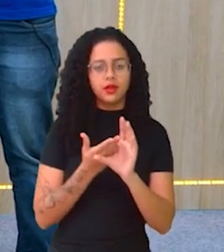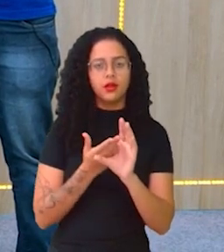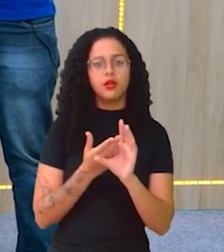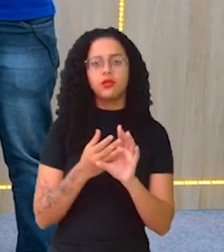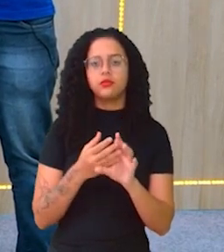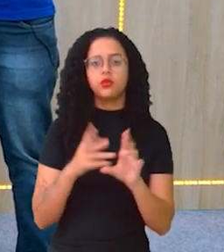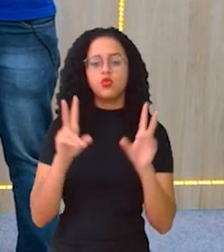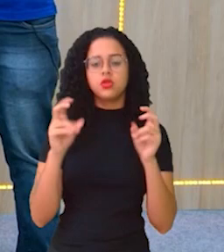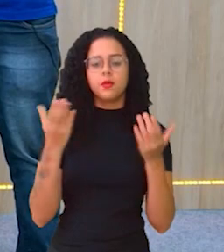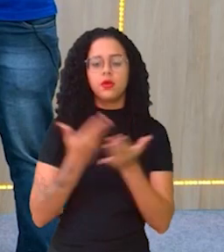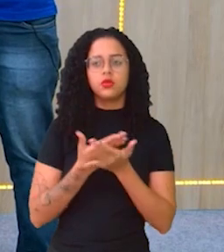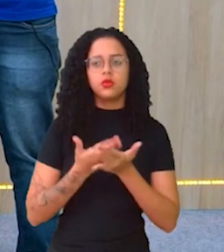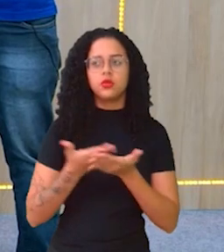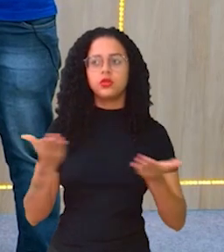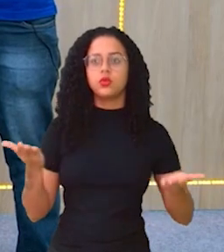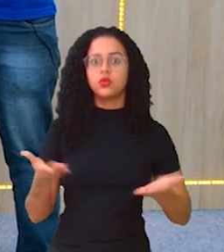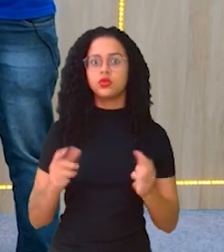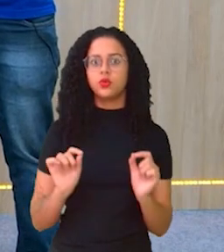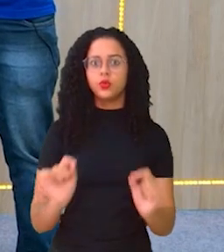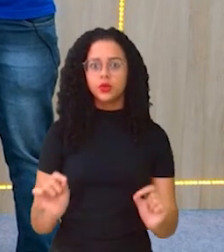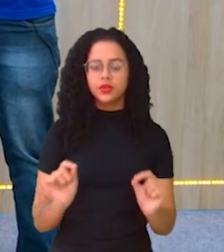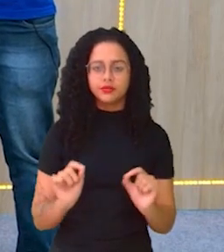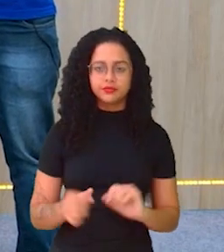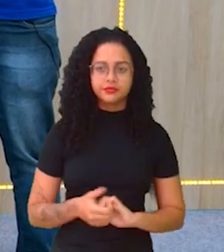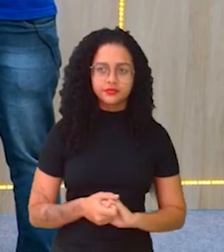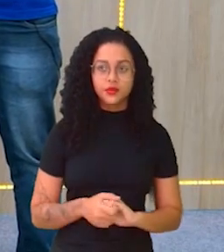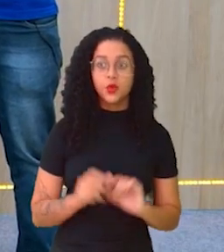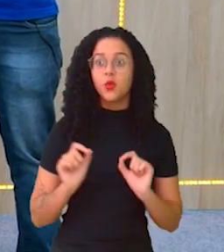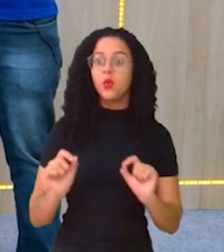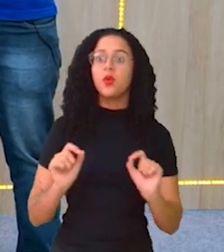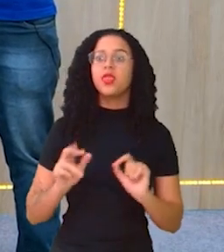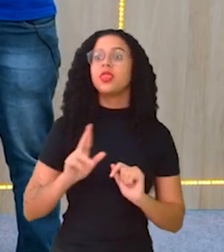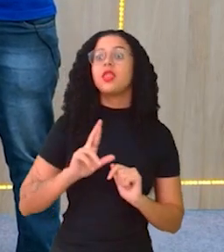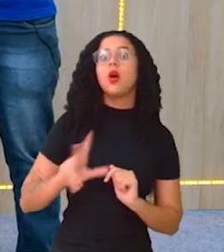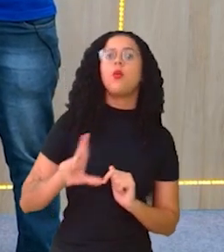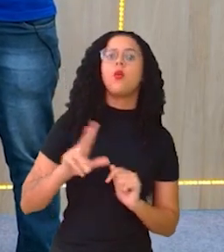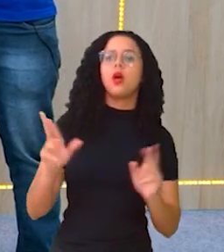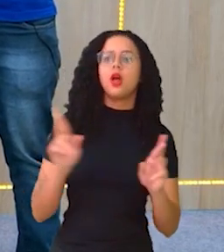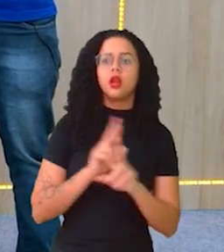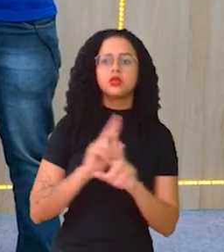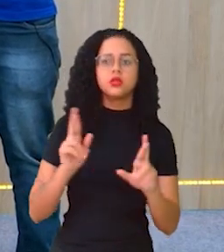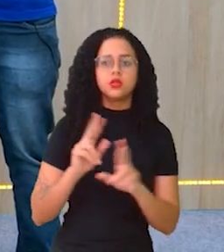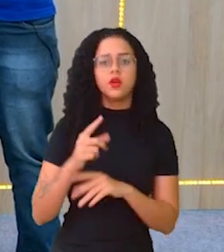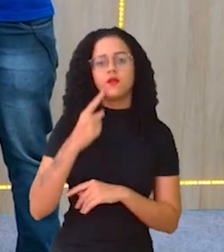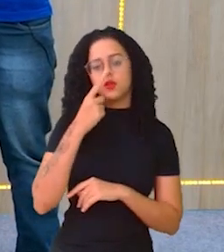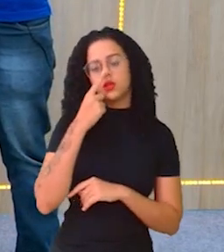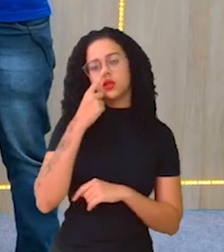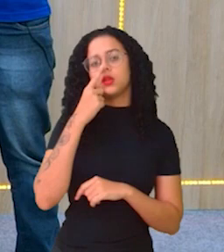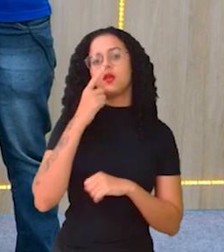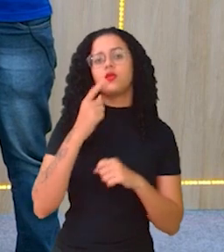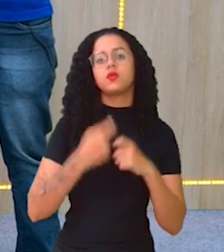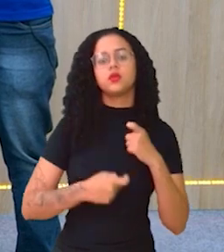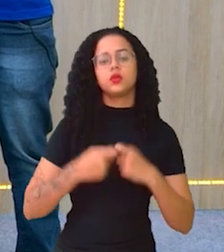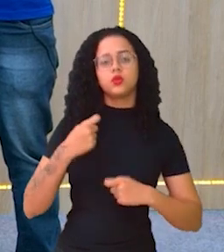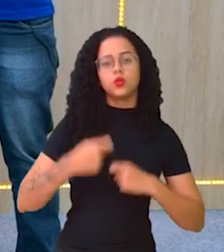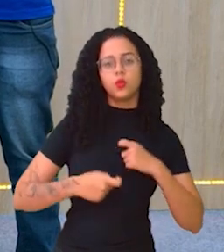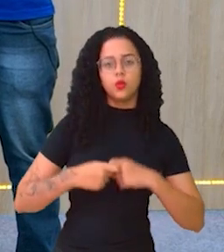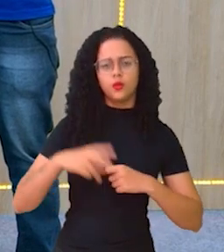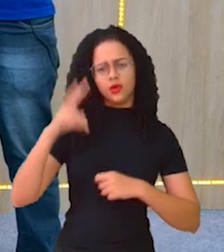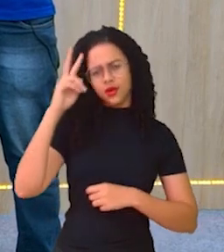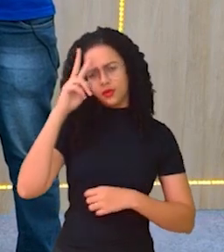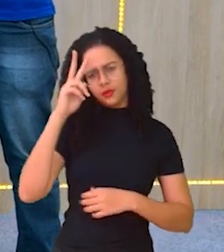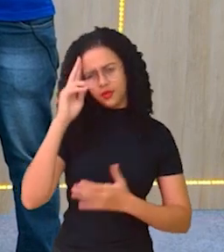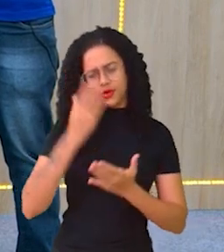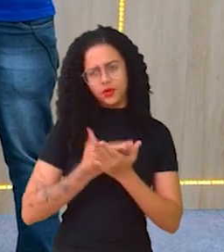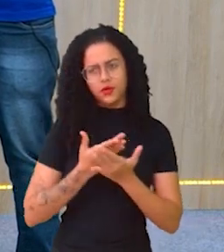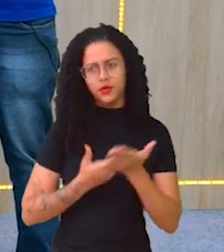O tema da aula de hoje é o seguinte, o que não é uma relação afetivo-sexual? Lembrando